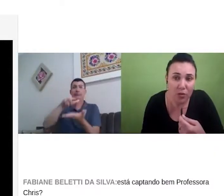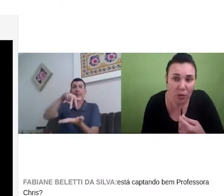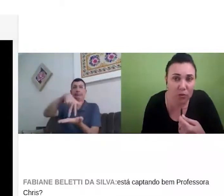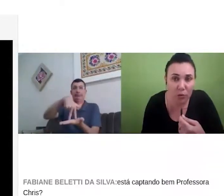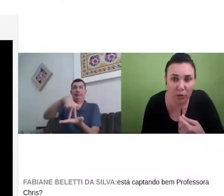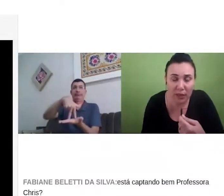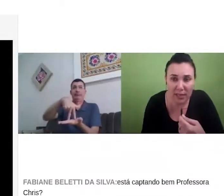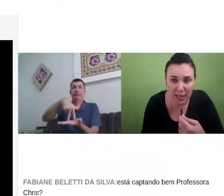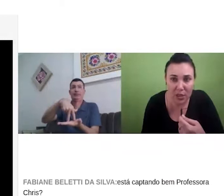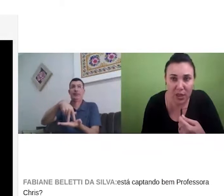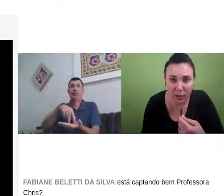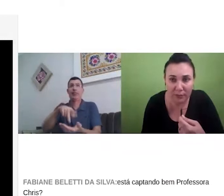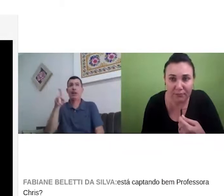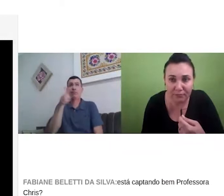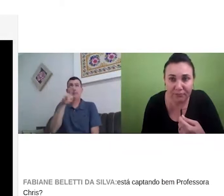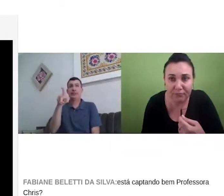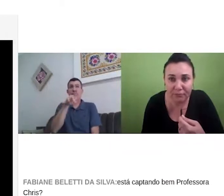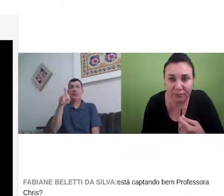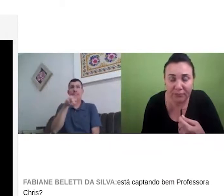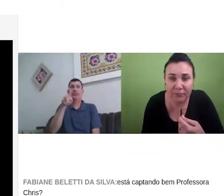Normalmente, é um surdo que tem sala de aula.